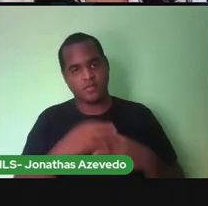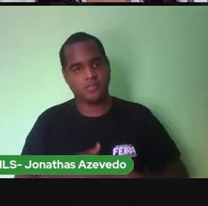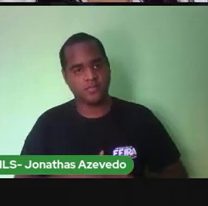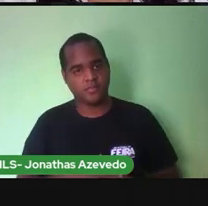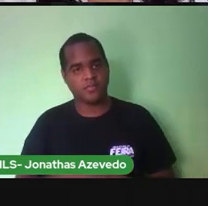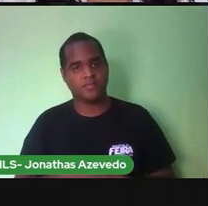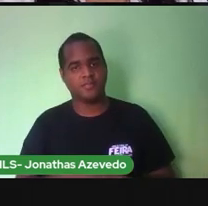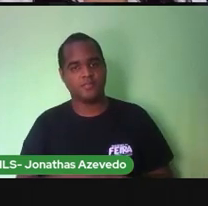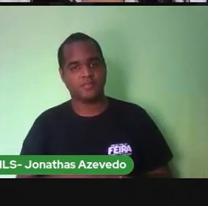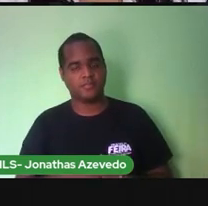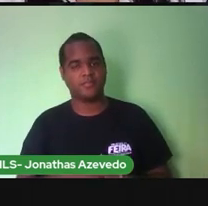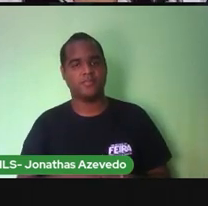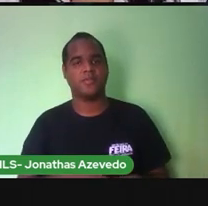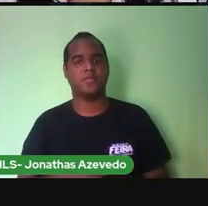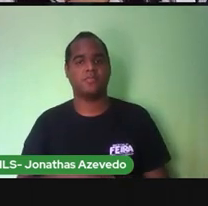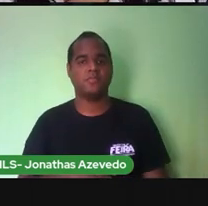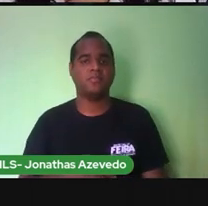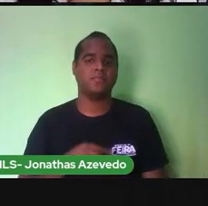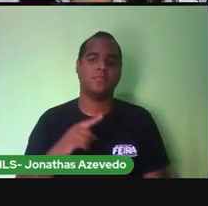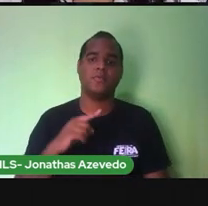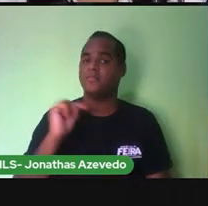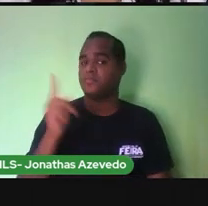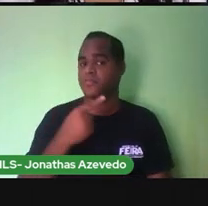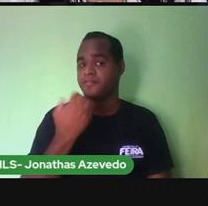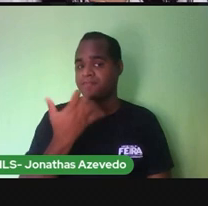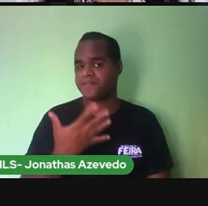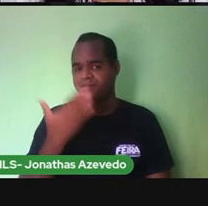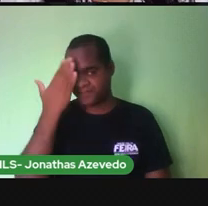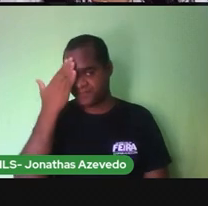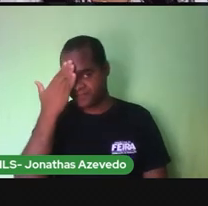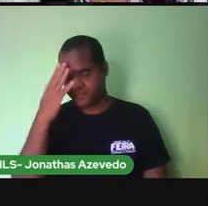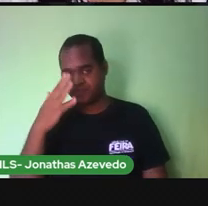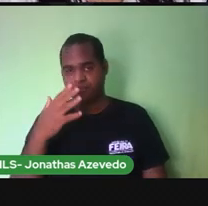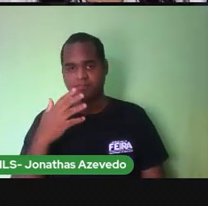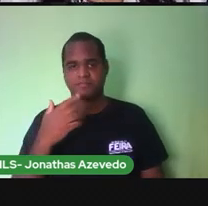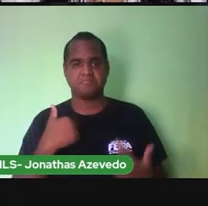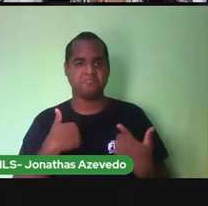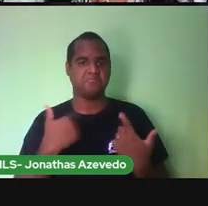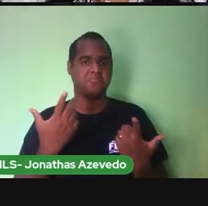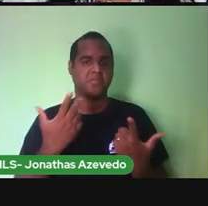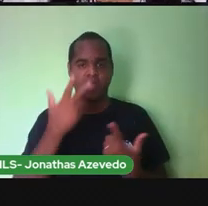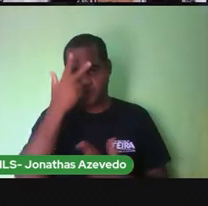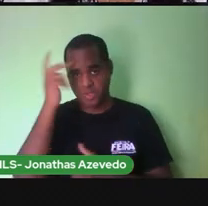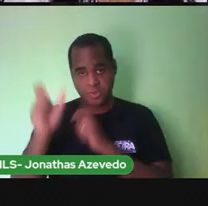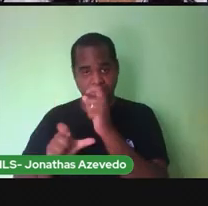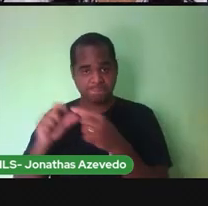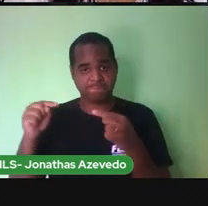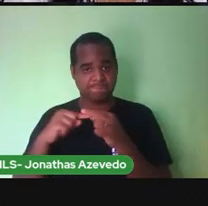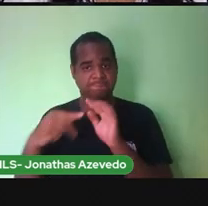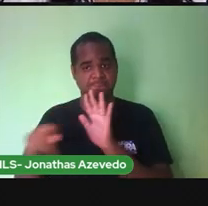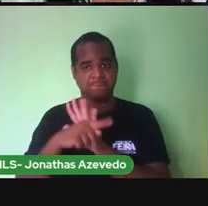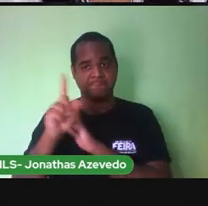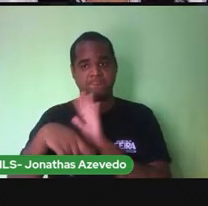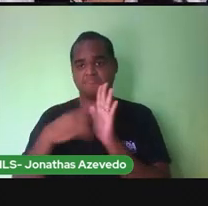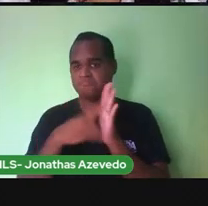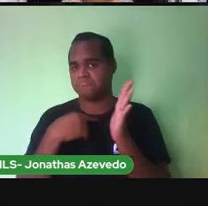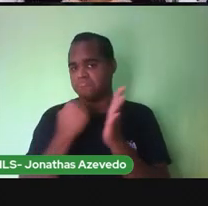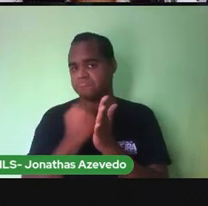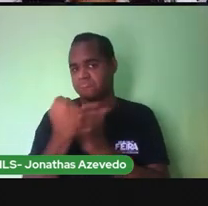Você sabe quais são os dados sobre você presentes na sua certidão de nascimento?